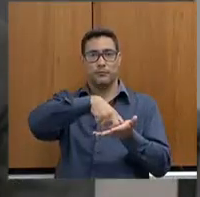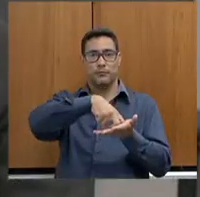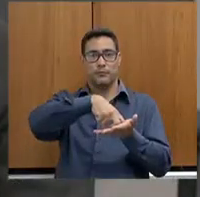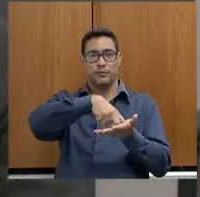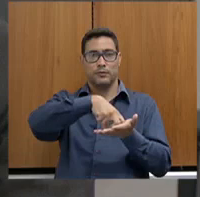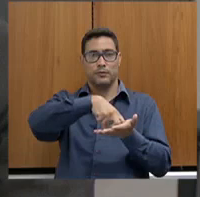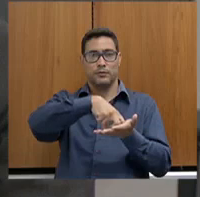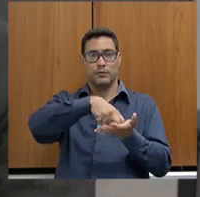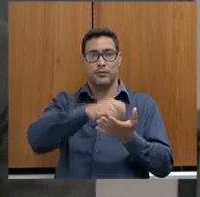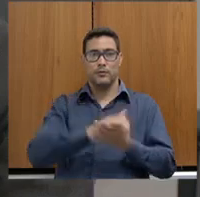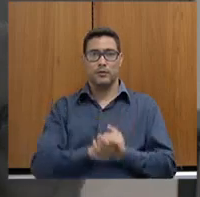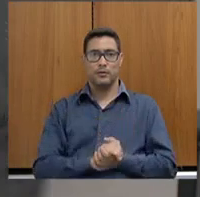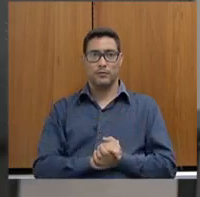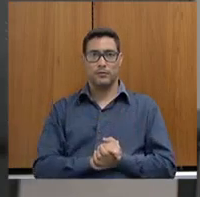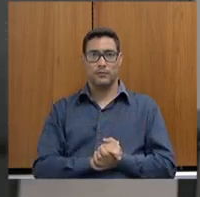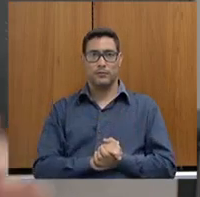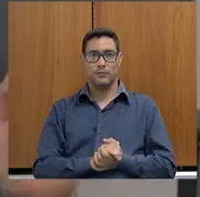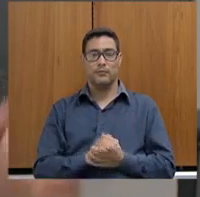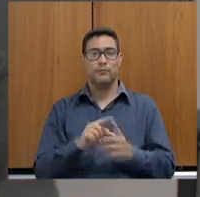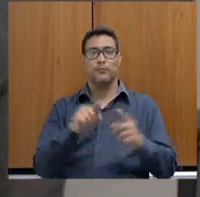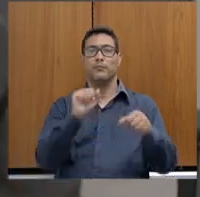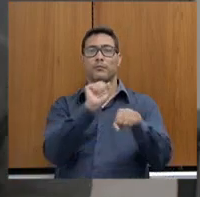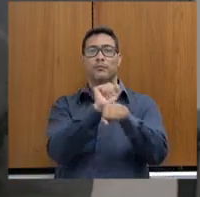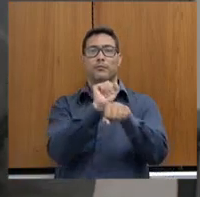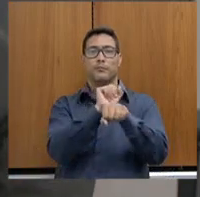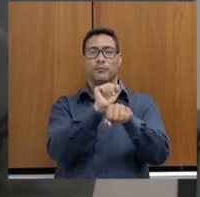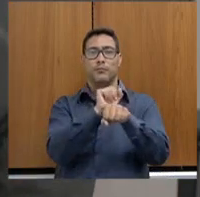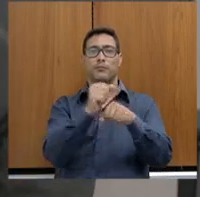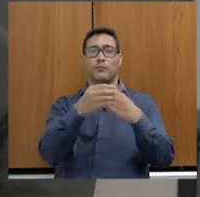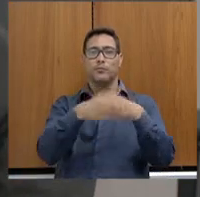Estão em fases do concurso...